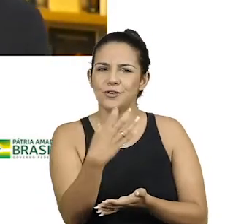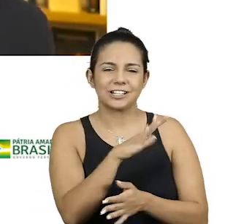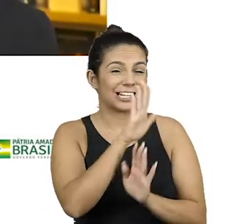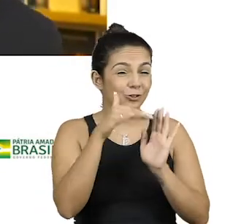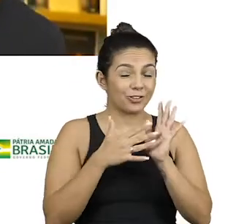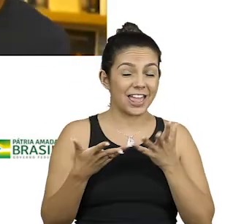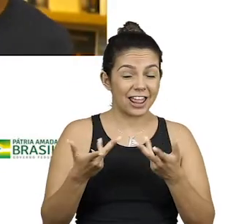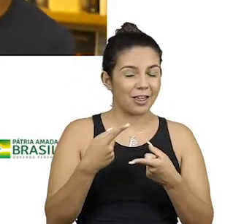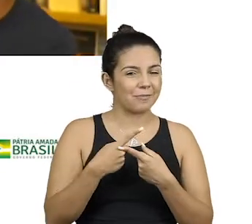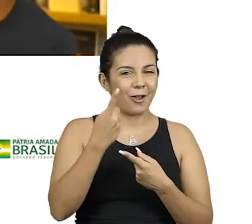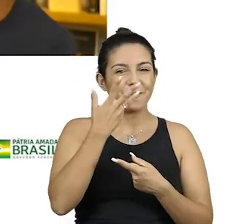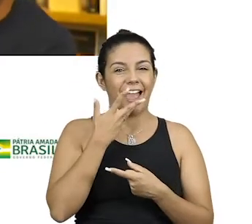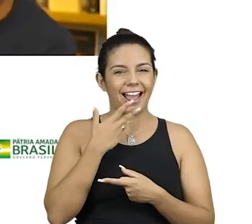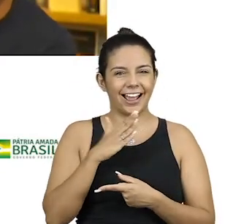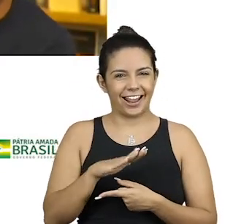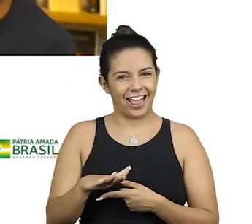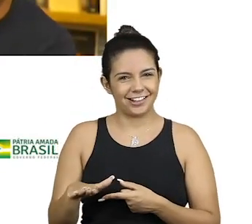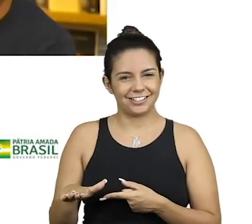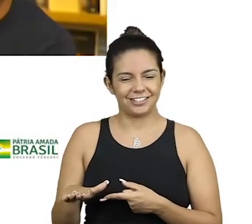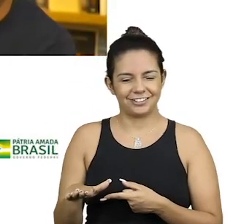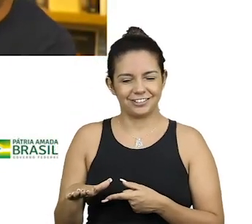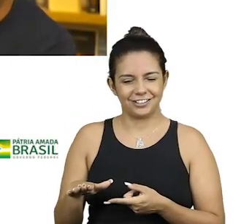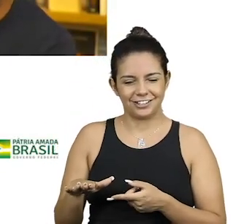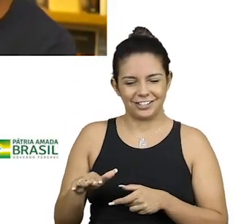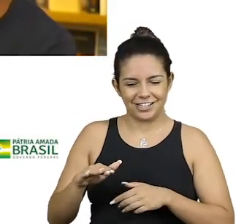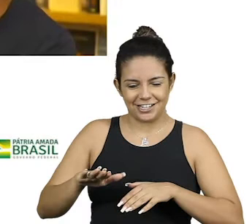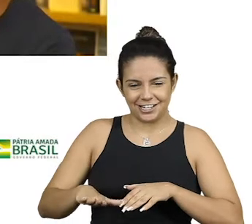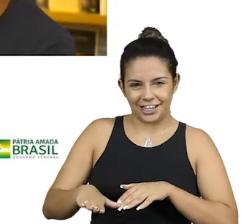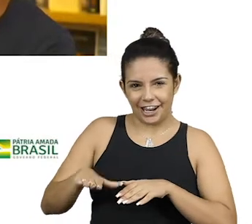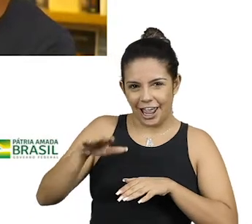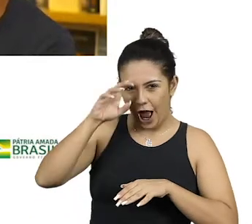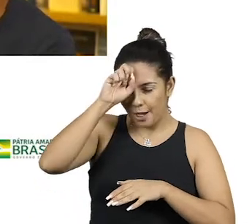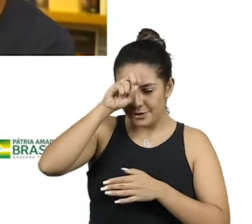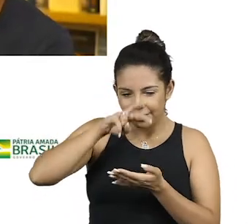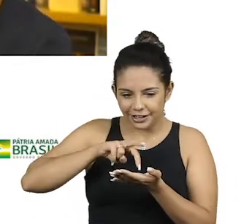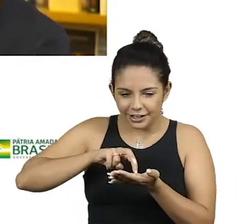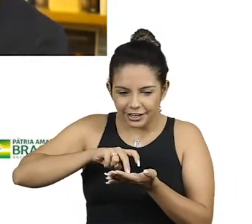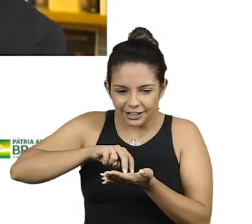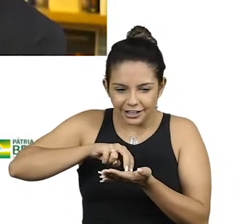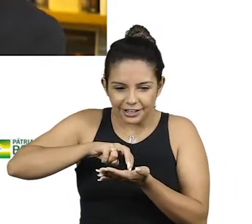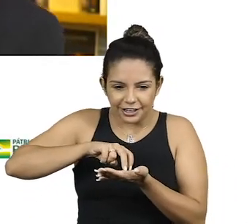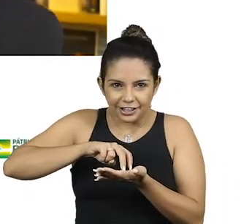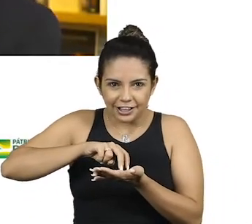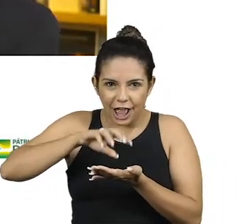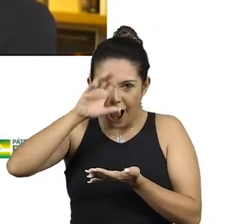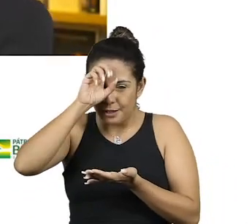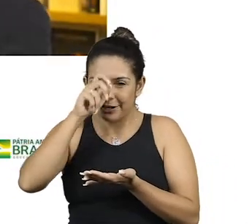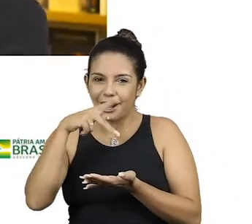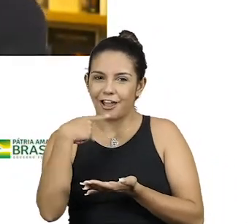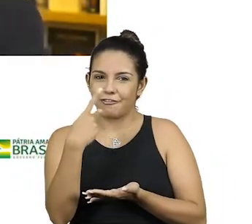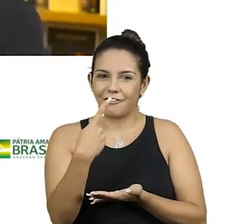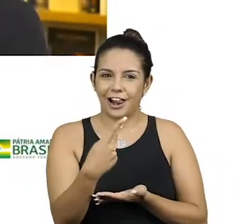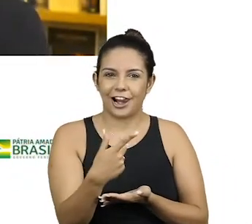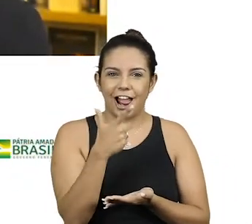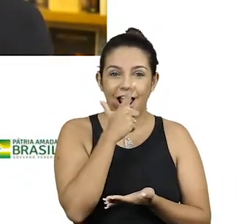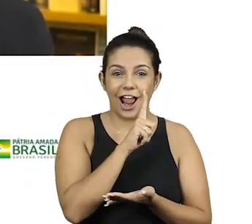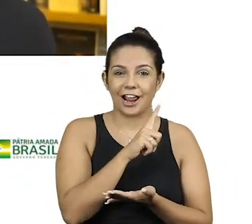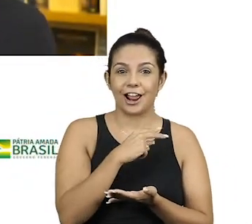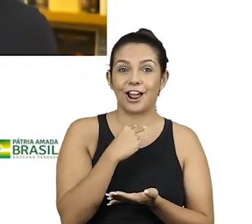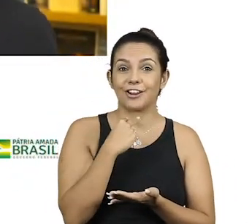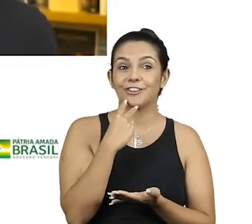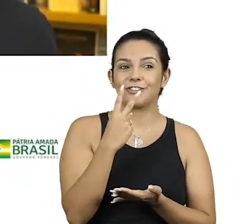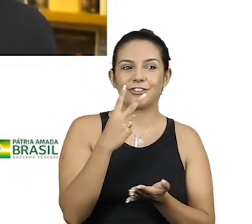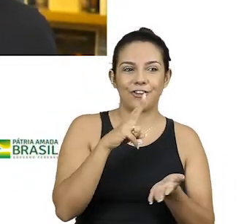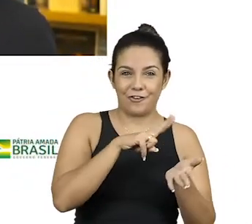incrível. Mas uma criança crescendo, aprendendo a andar, outra criança aprendendo a falar, ganhando vocabulário,